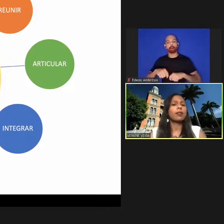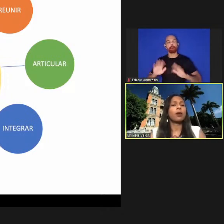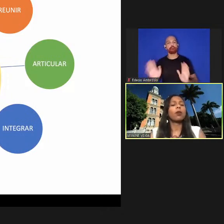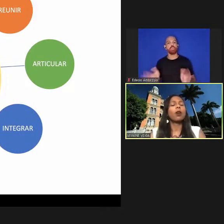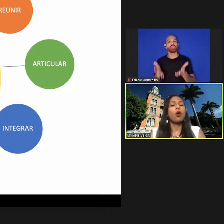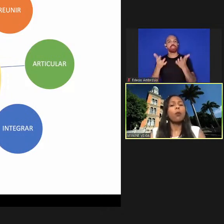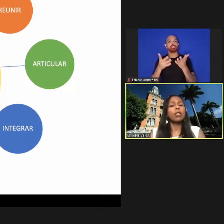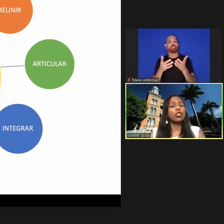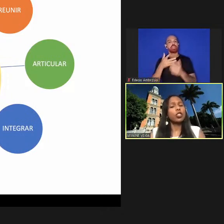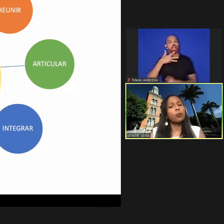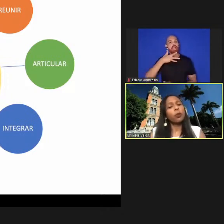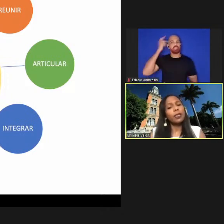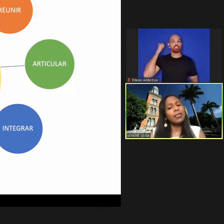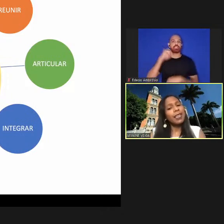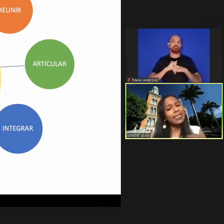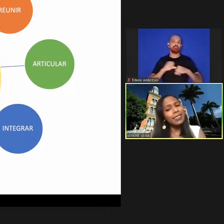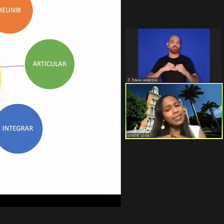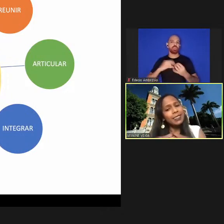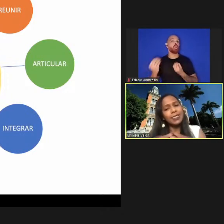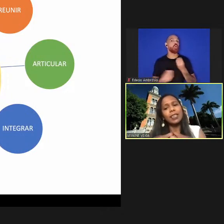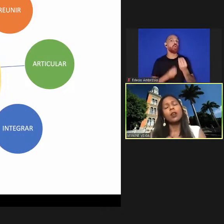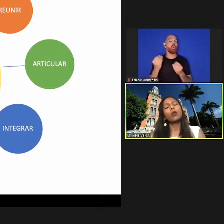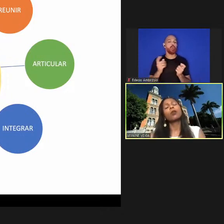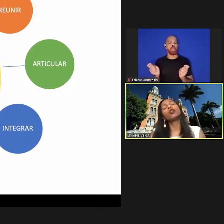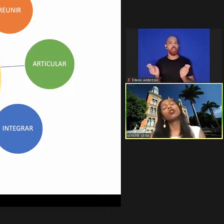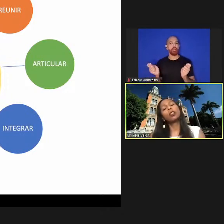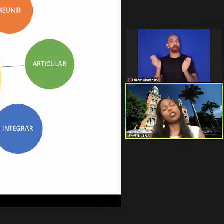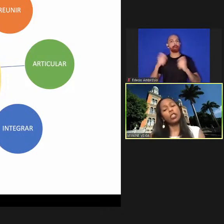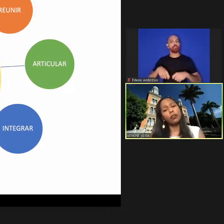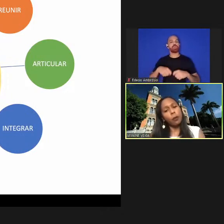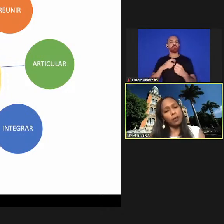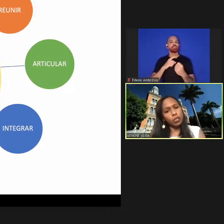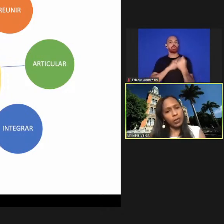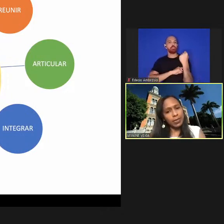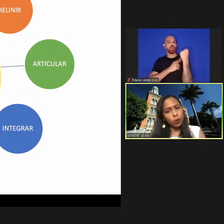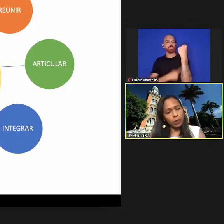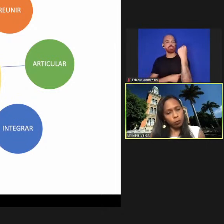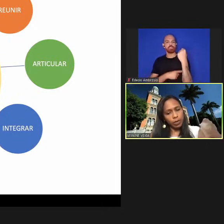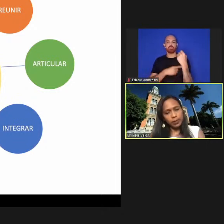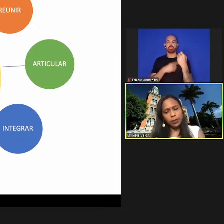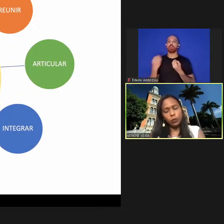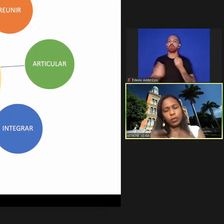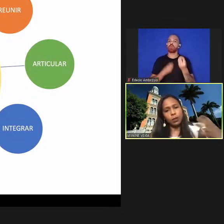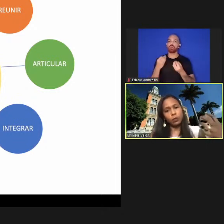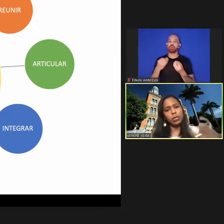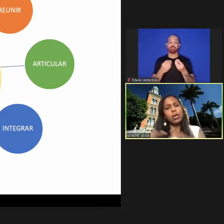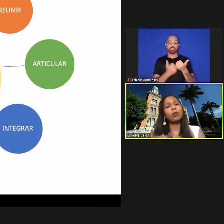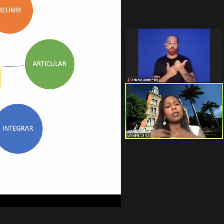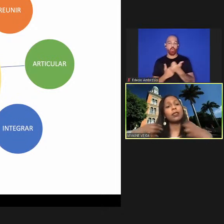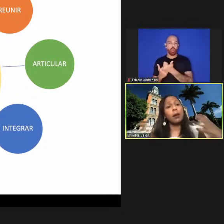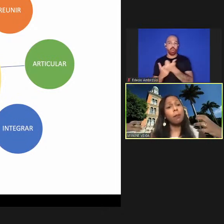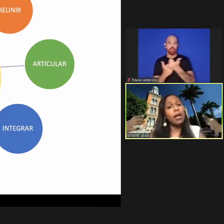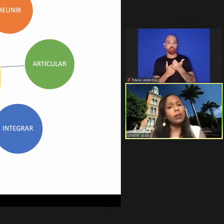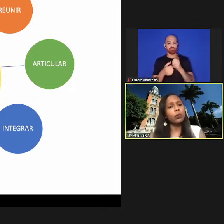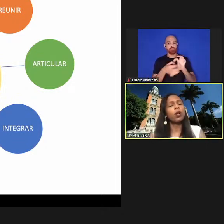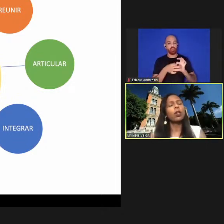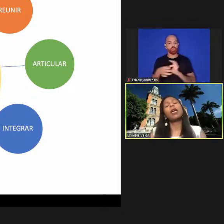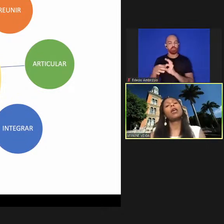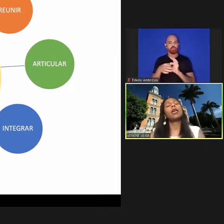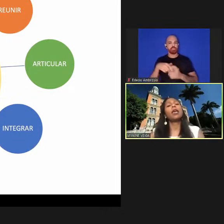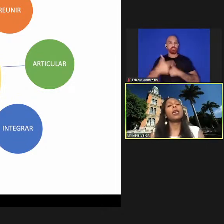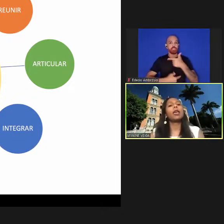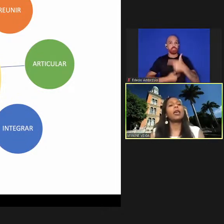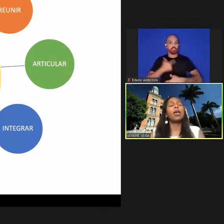a informação como que a gente potencializa de que forma que essa colaboração que essa união que esse trabalho